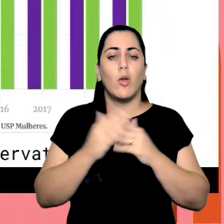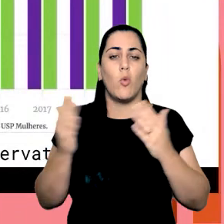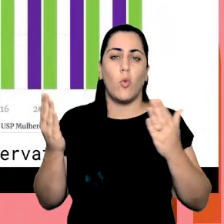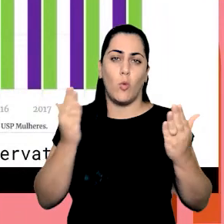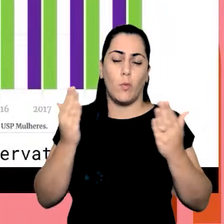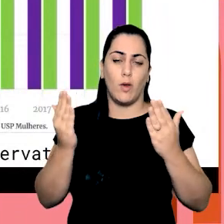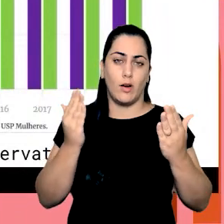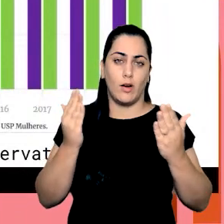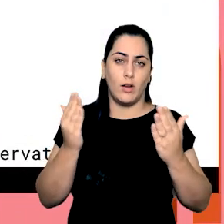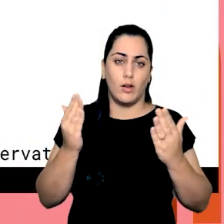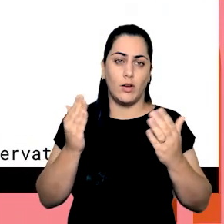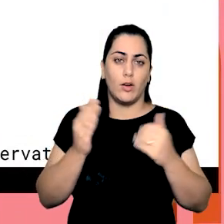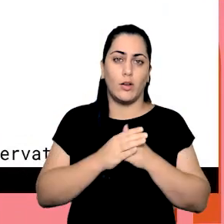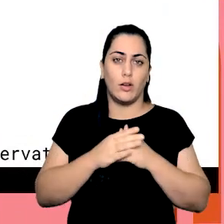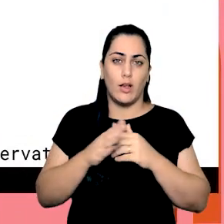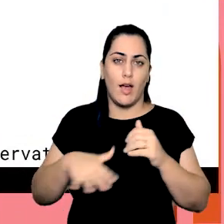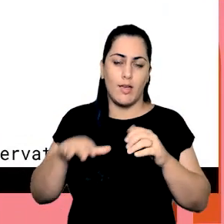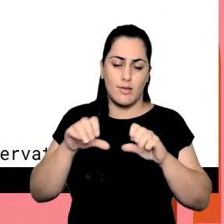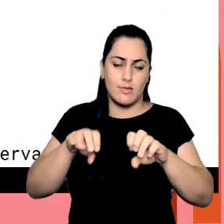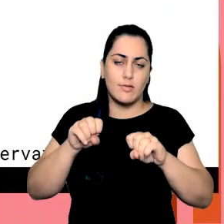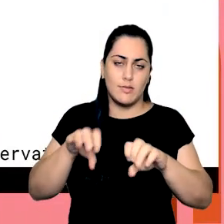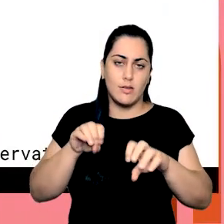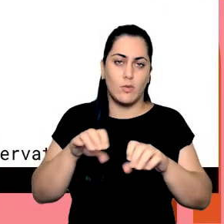comparado ao estímulo tá